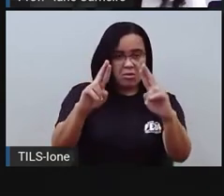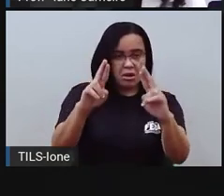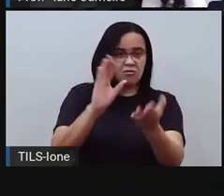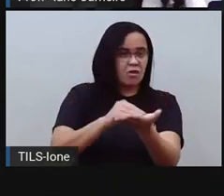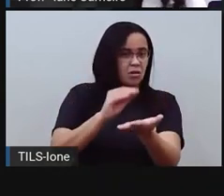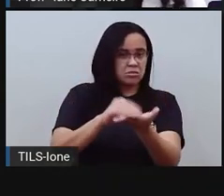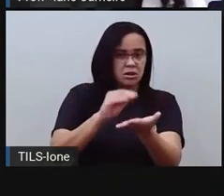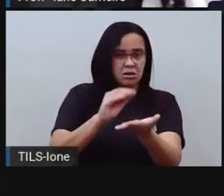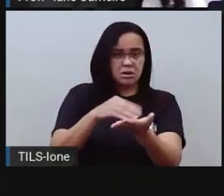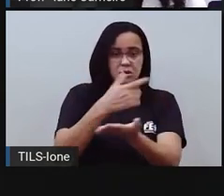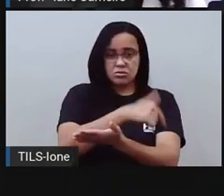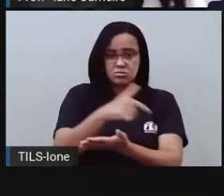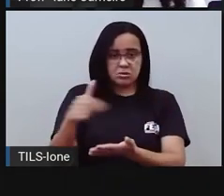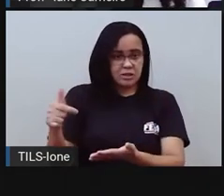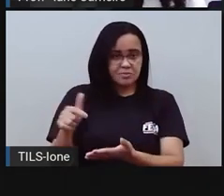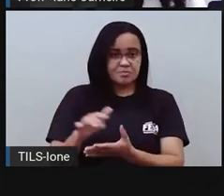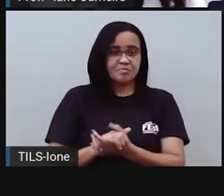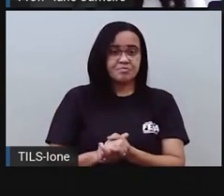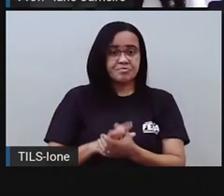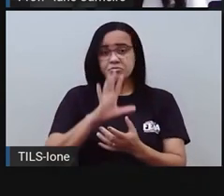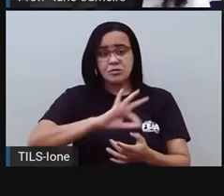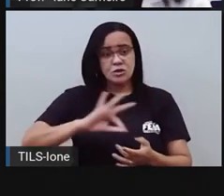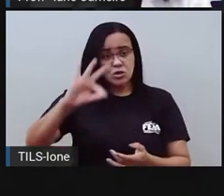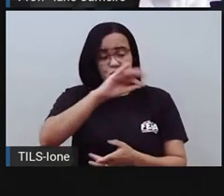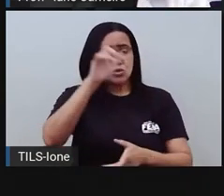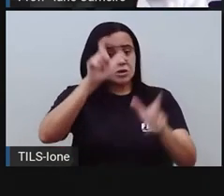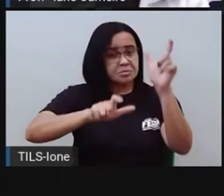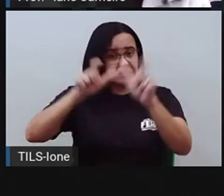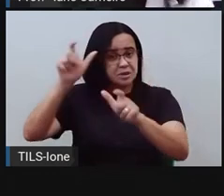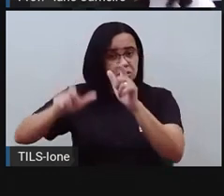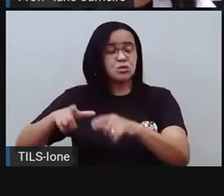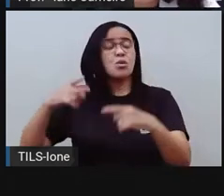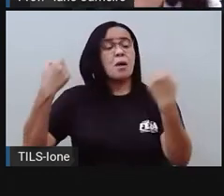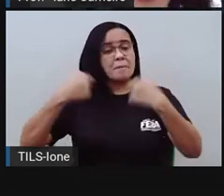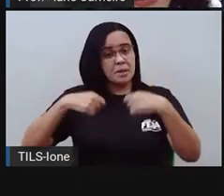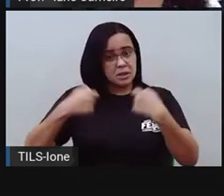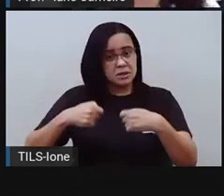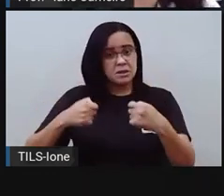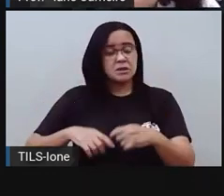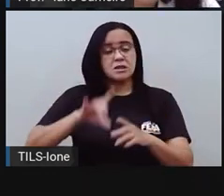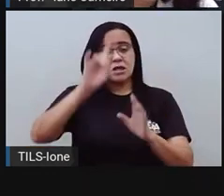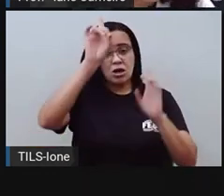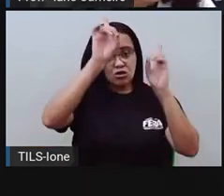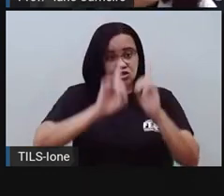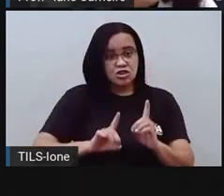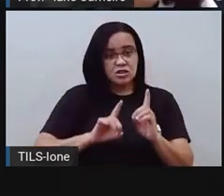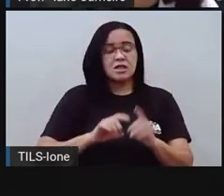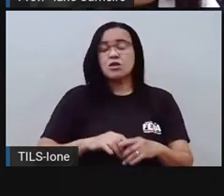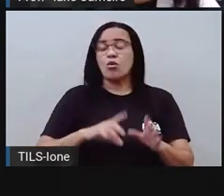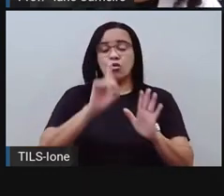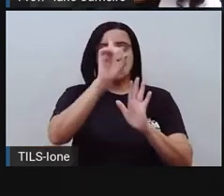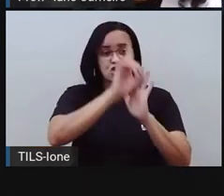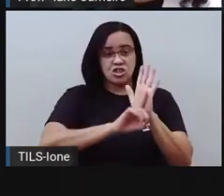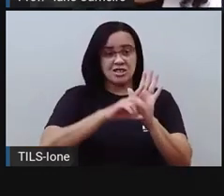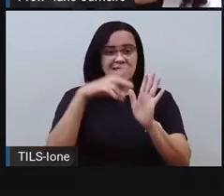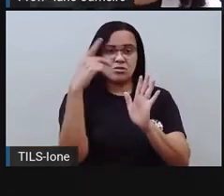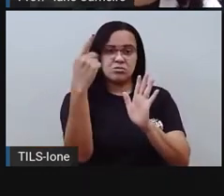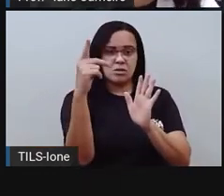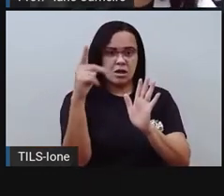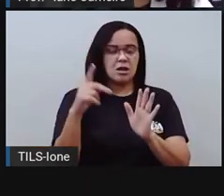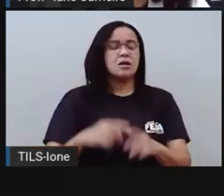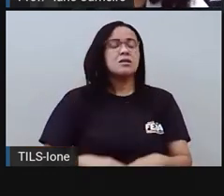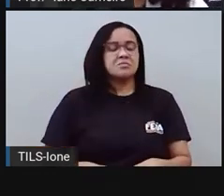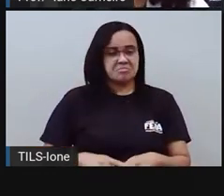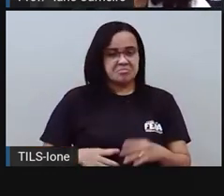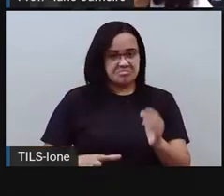os seus direitos garantidos, né? E aí, para a gente encerrar a nossa aula, eu trouxe uma música, né? Que fala